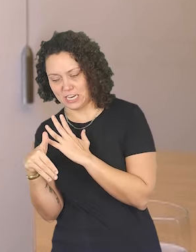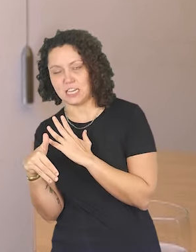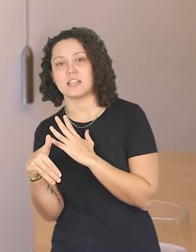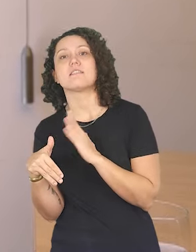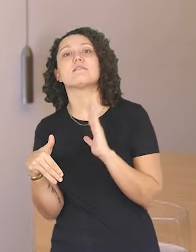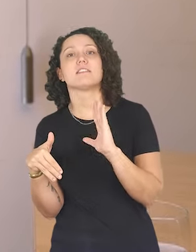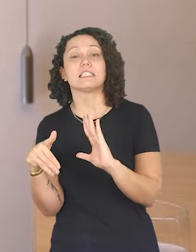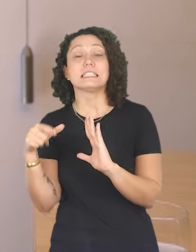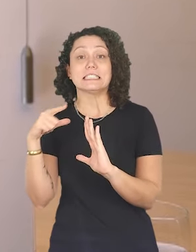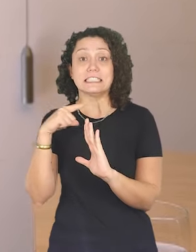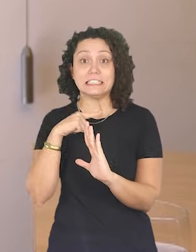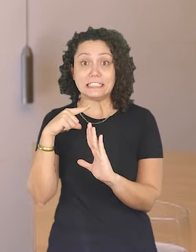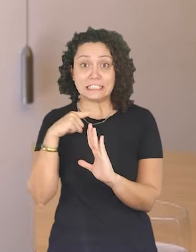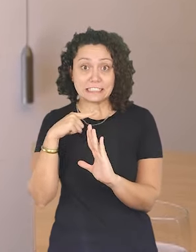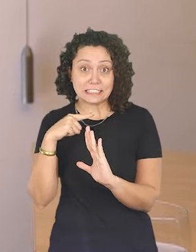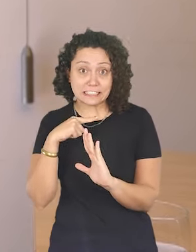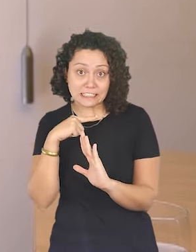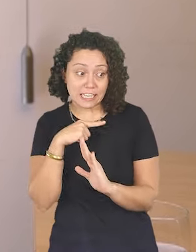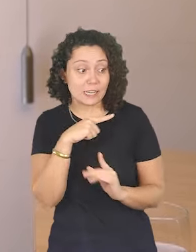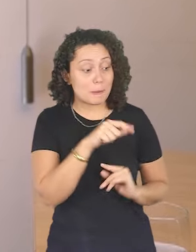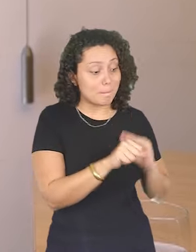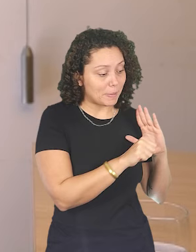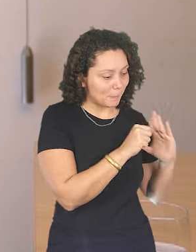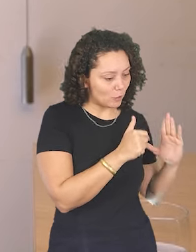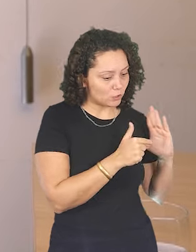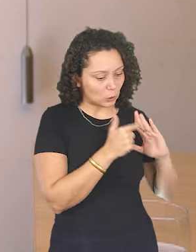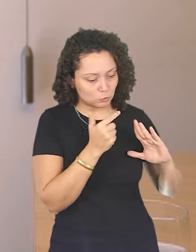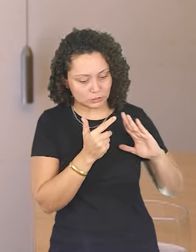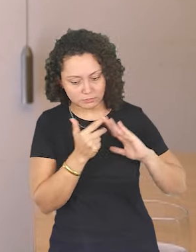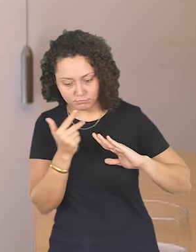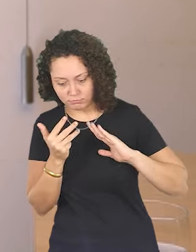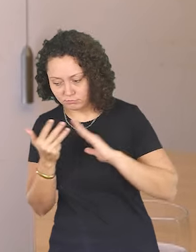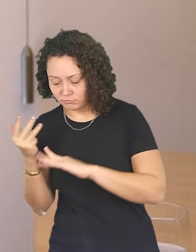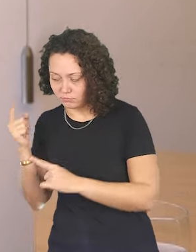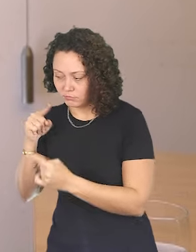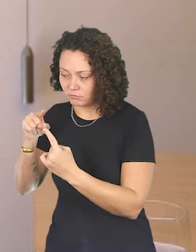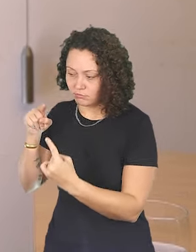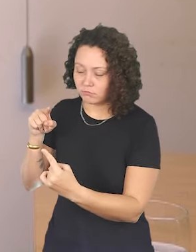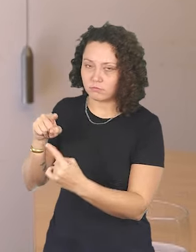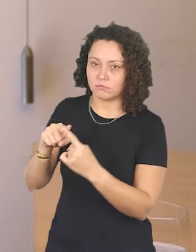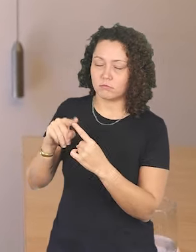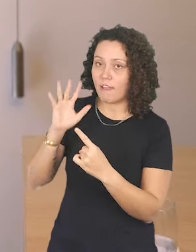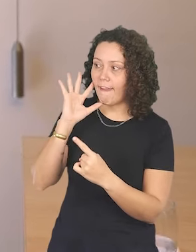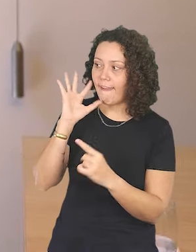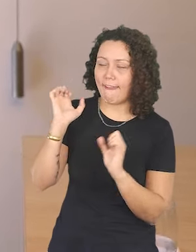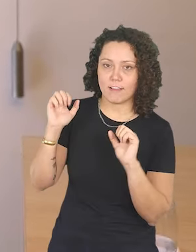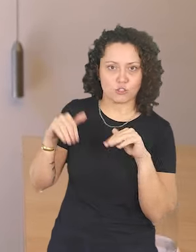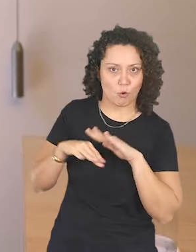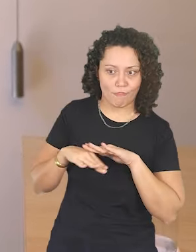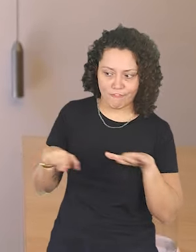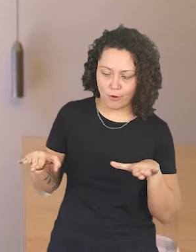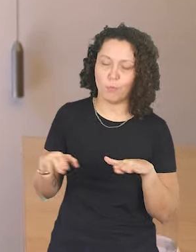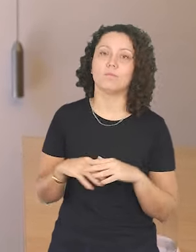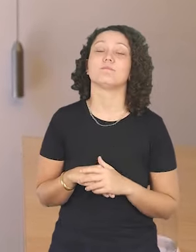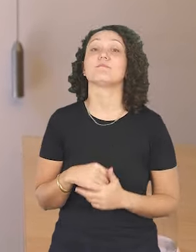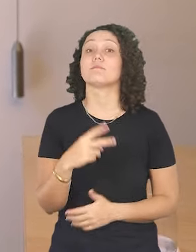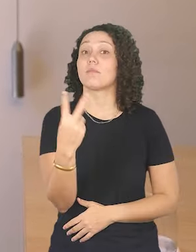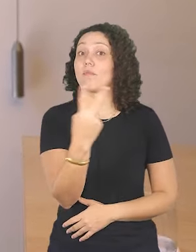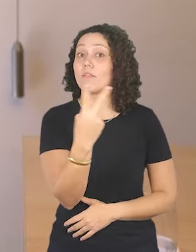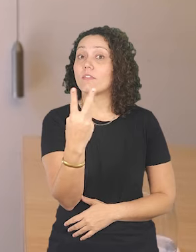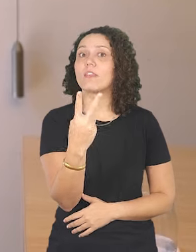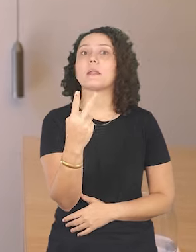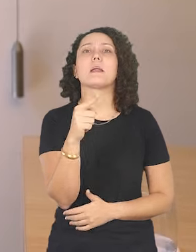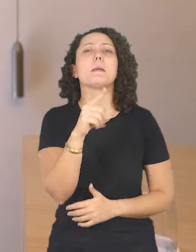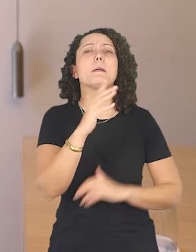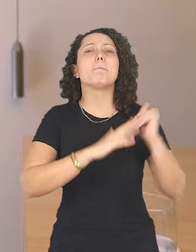que são situações que reúnem um conjunto de atividades que têm um objetivo. Então, acho que isso é uma... segunda coisa que tem em mente é o que